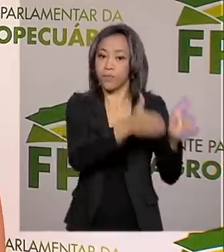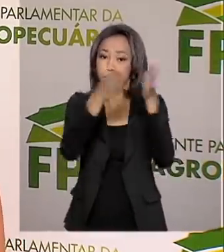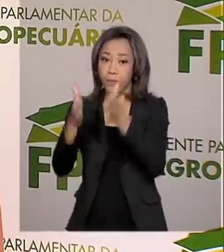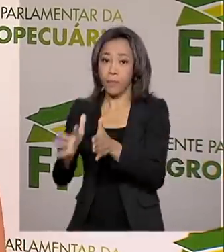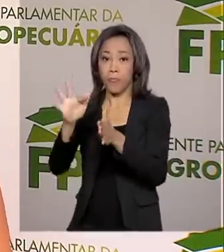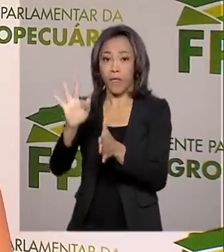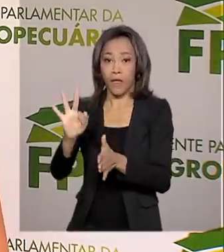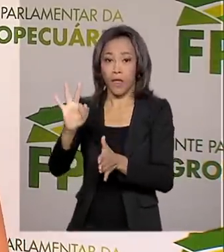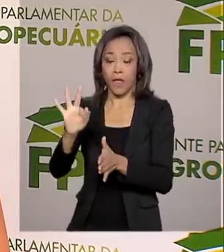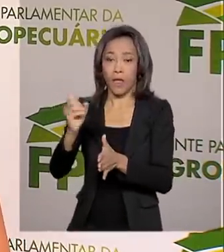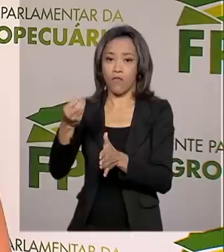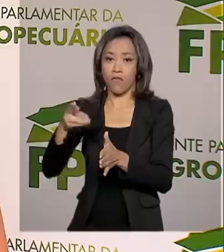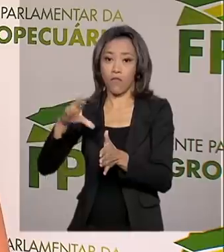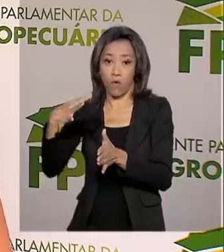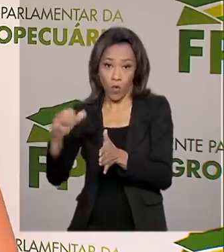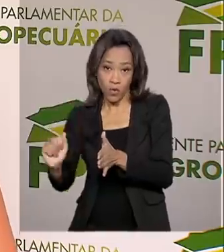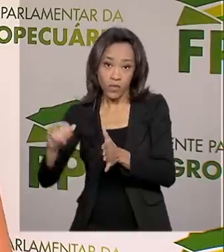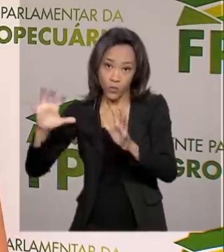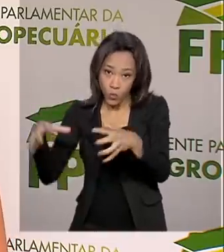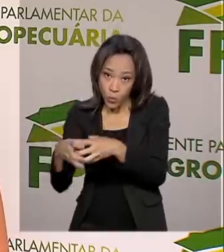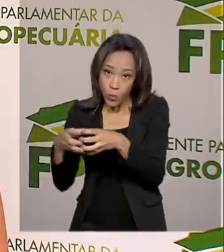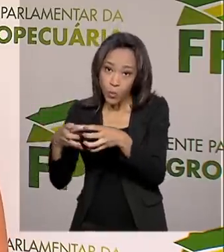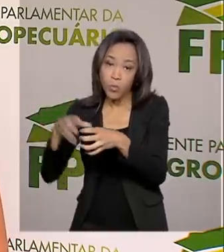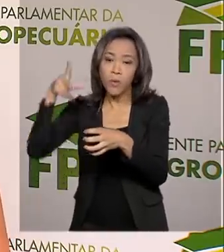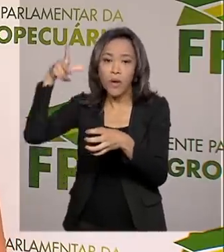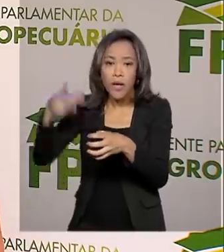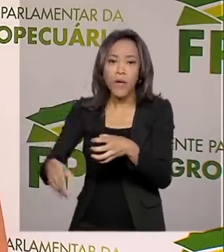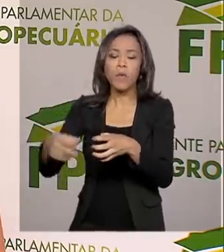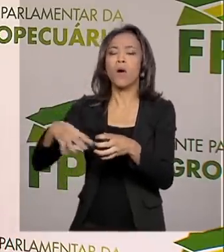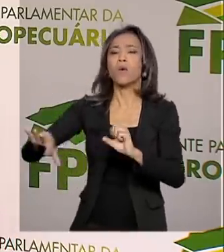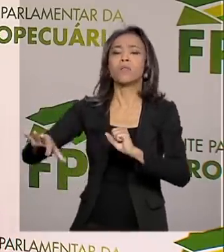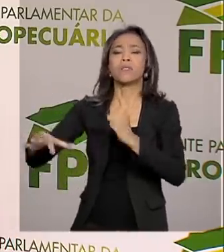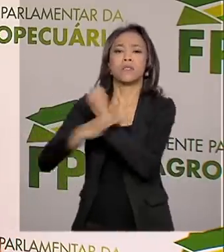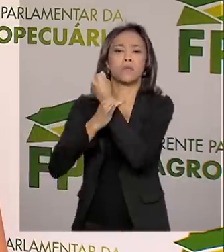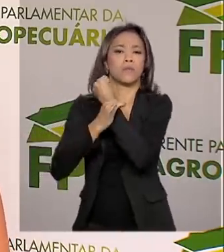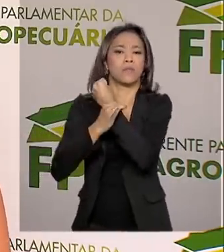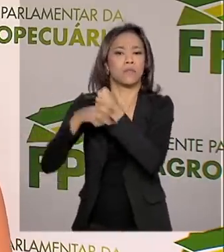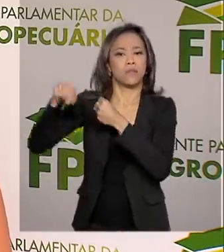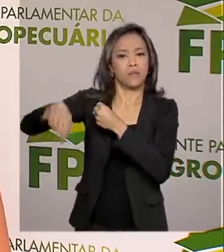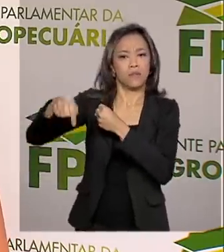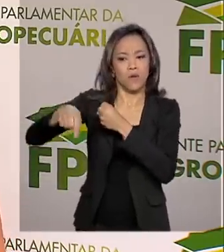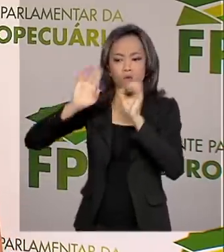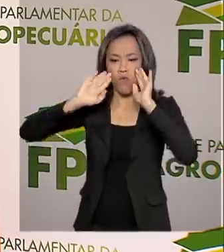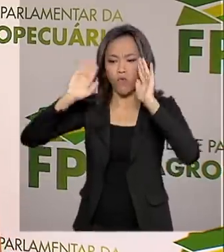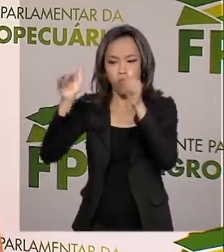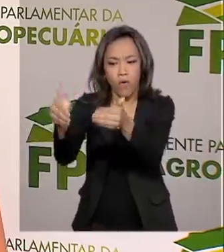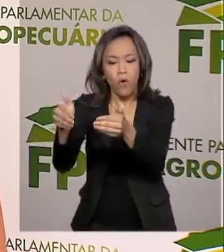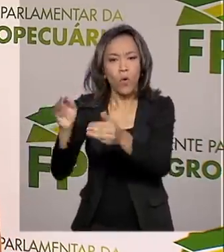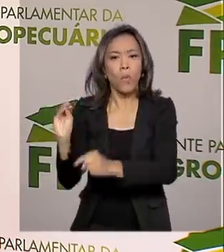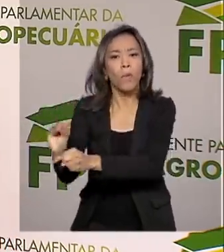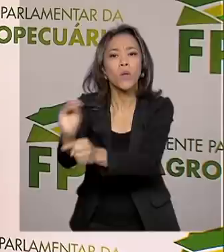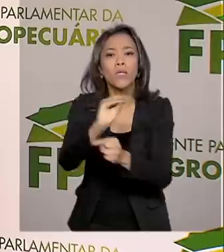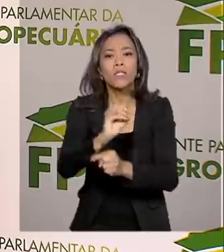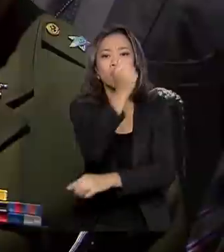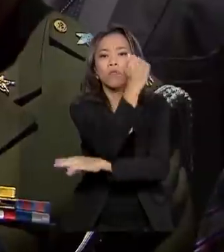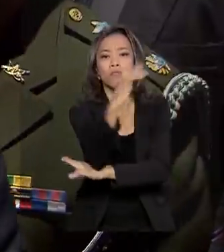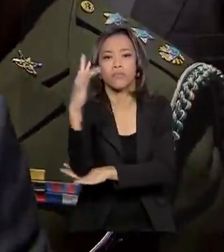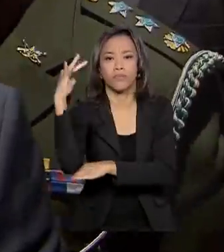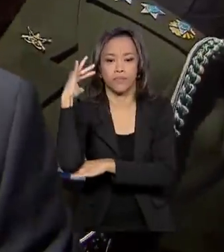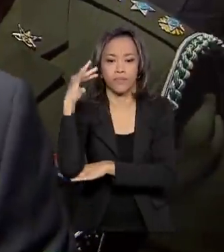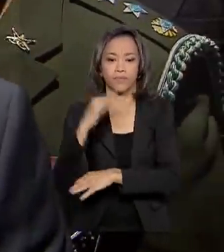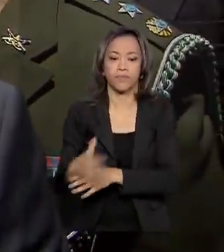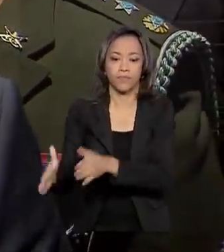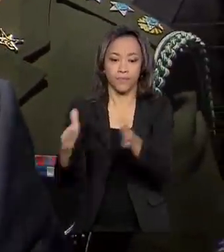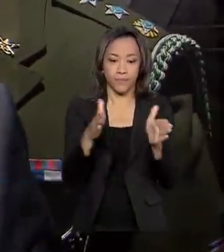Ambiental vai ser semelhante à Força Nacional de Segurança Pública, com foco na proteção da floresta. Os